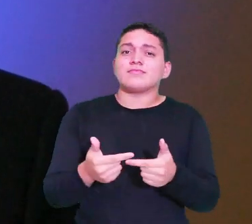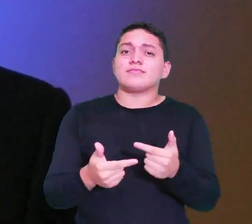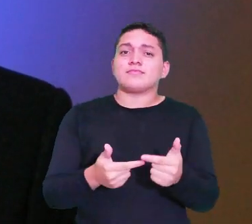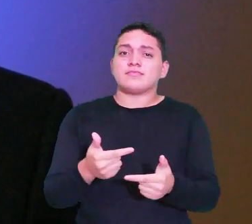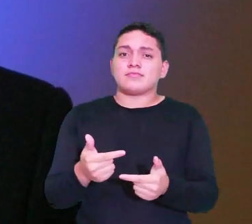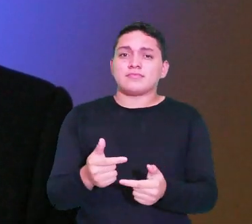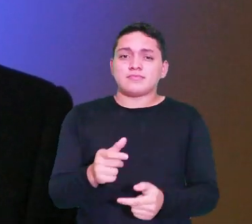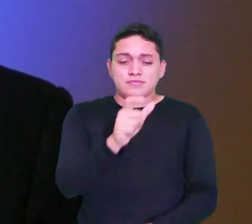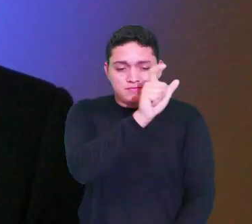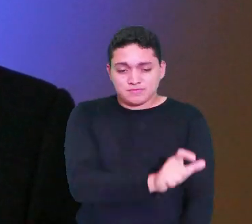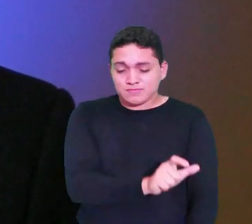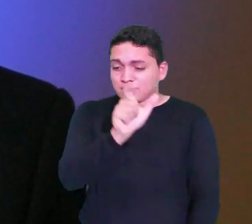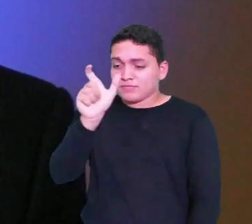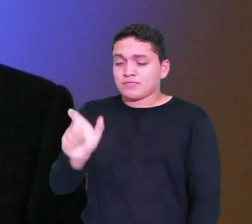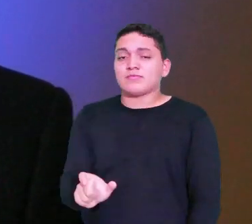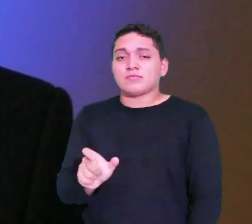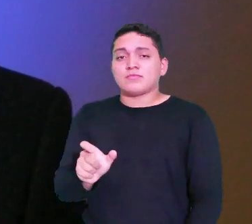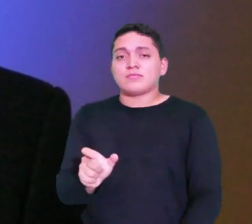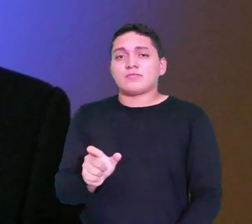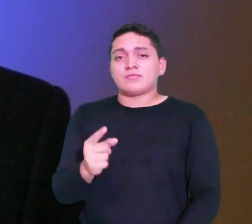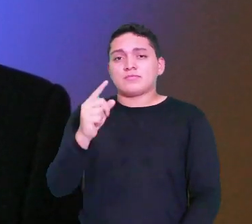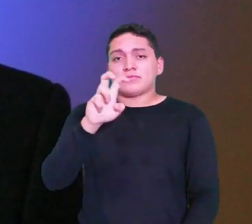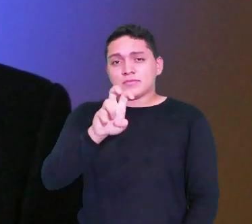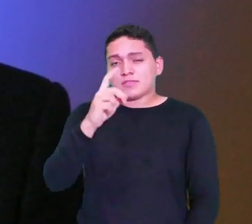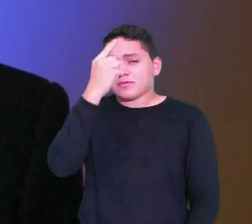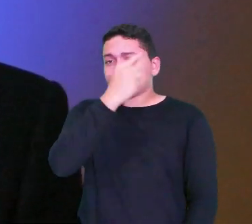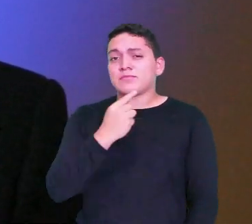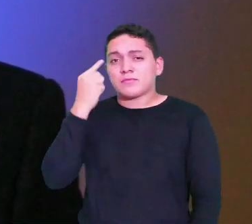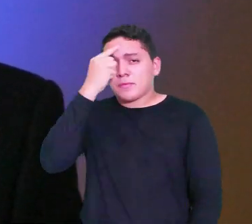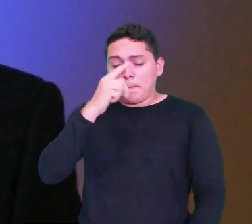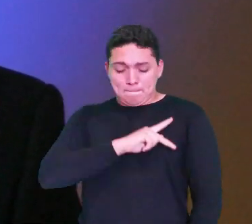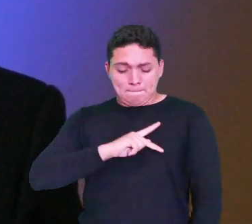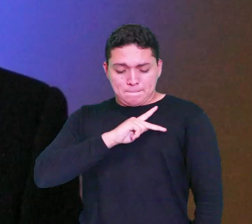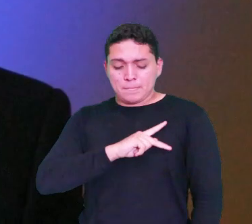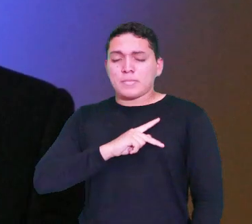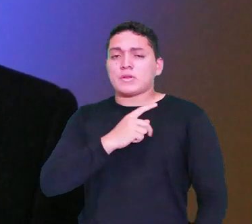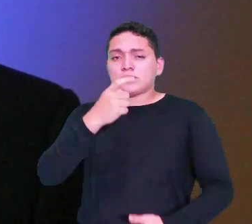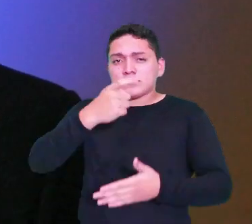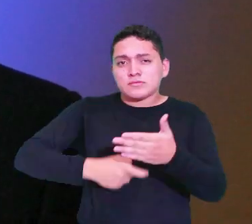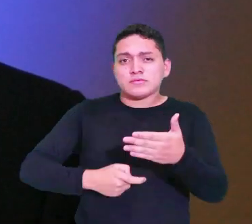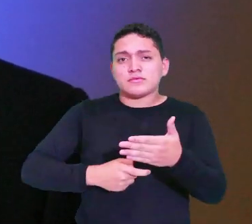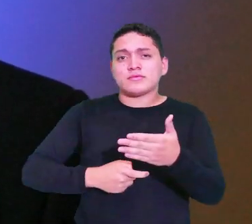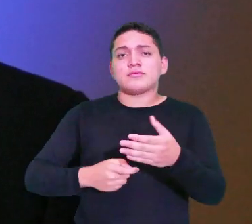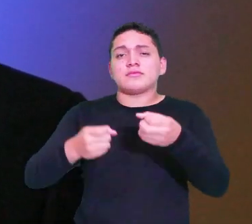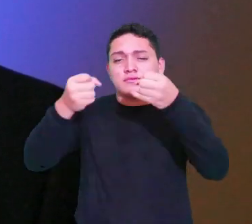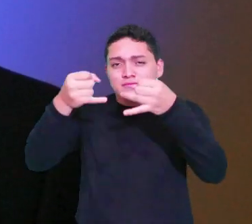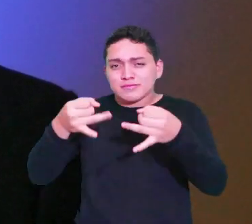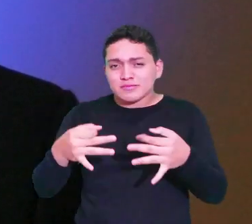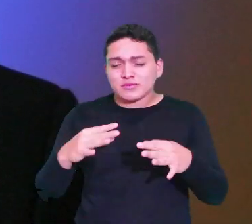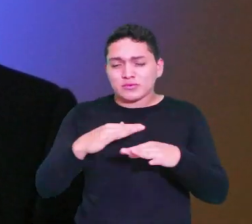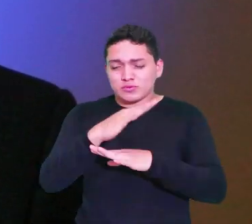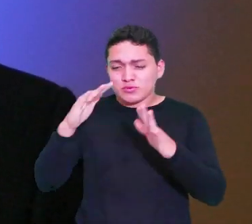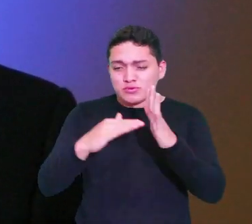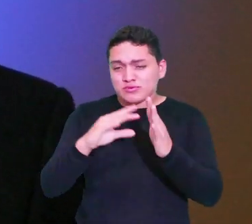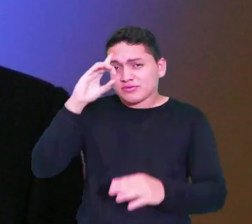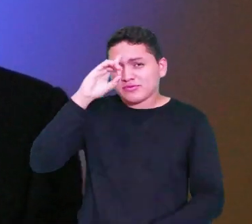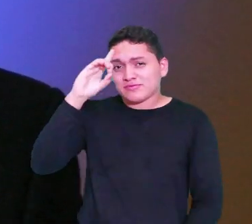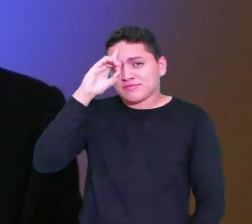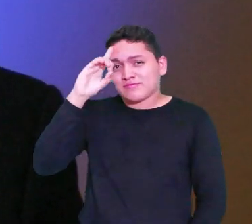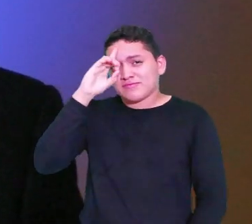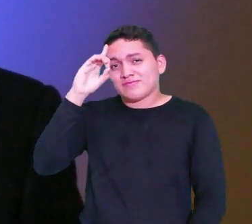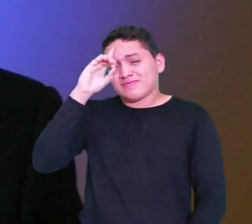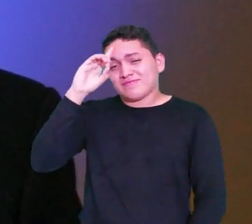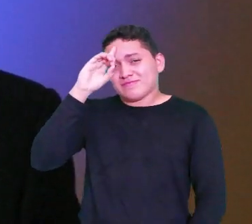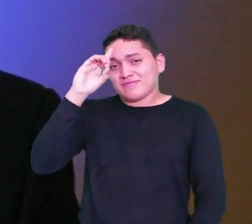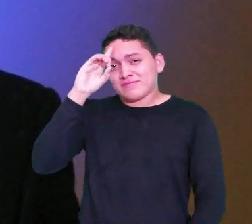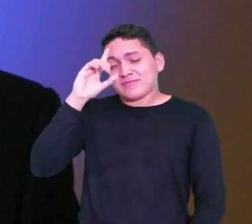Burke durou cerca de 5 horas, Paulo, nesse texto, afirma que todos os dias, a toda hora,